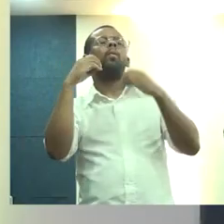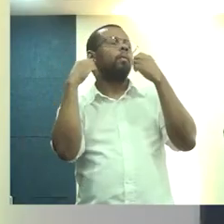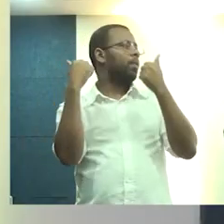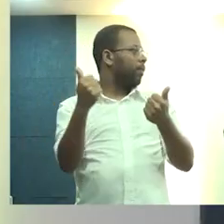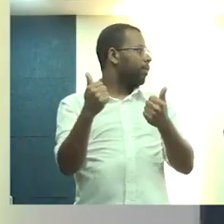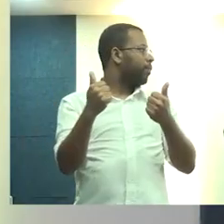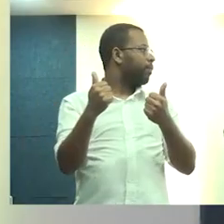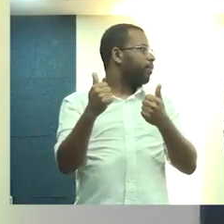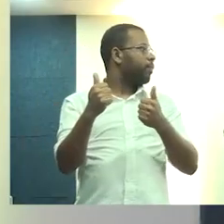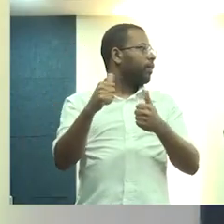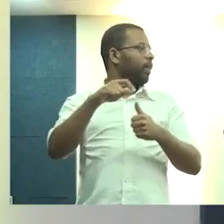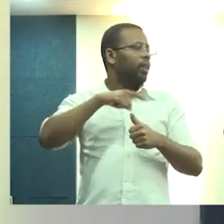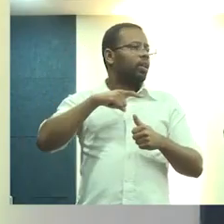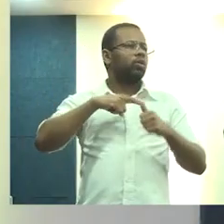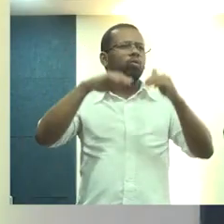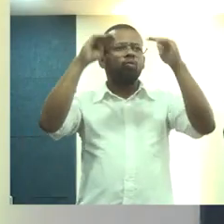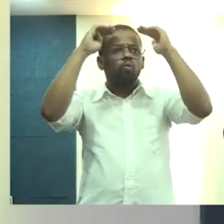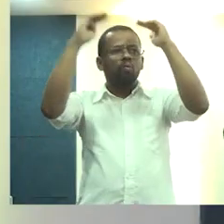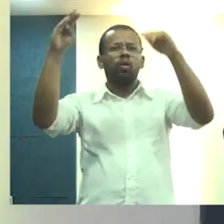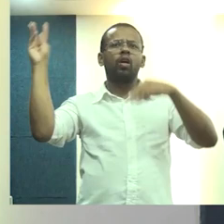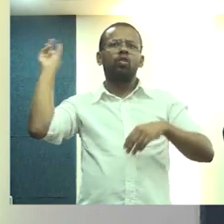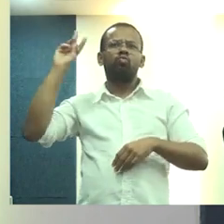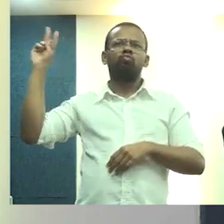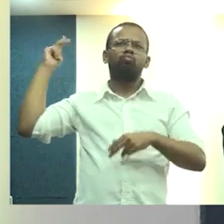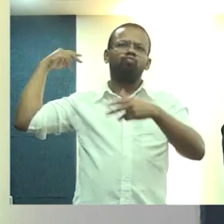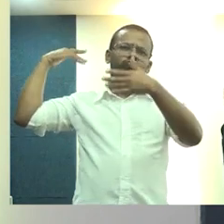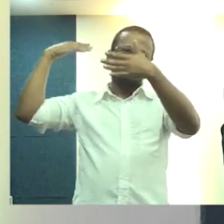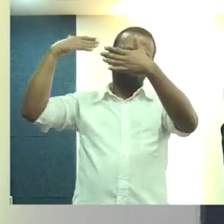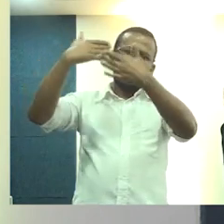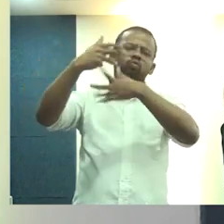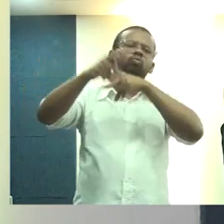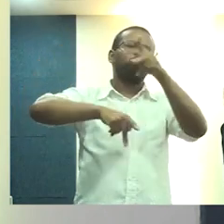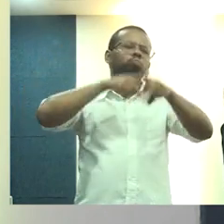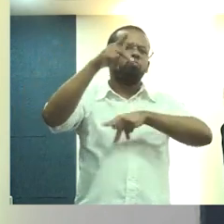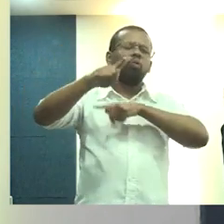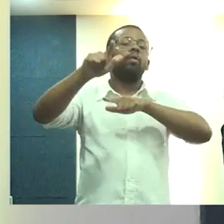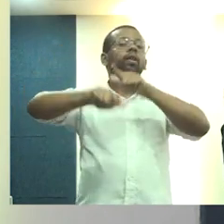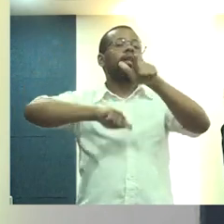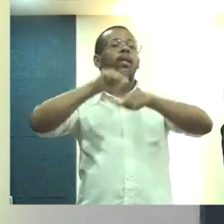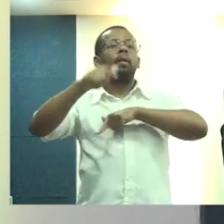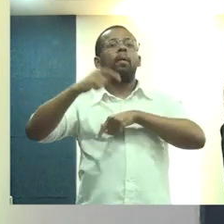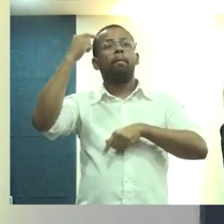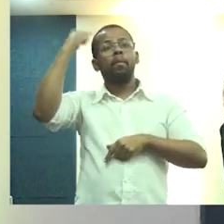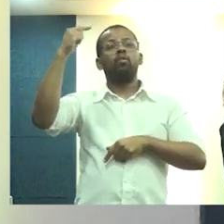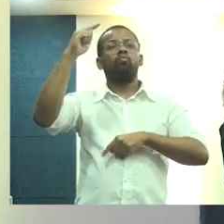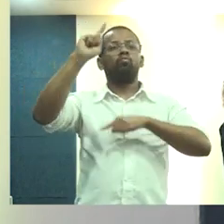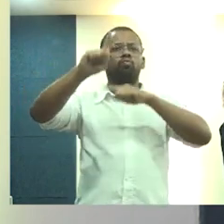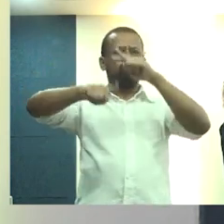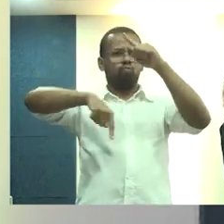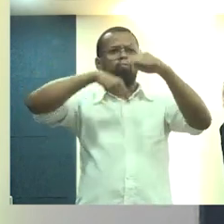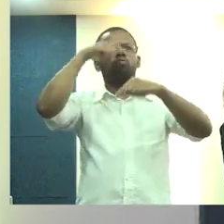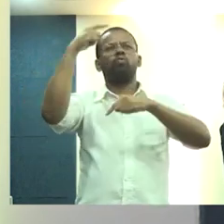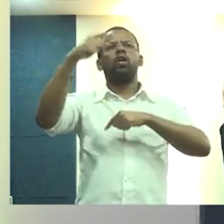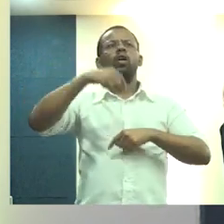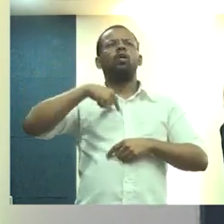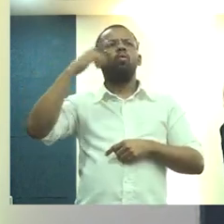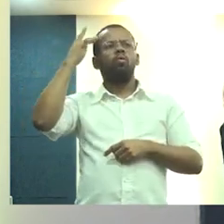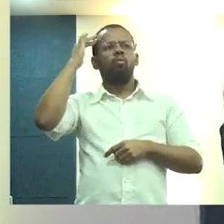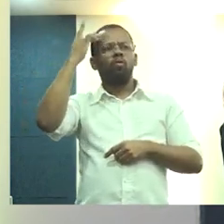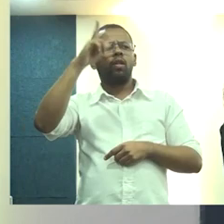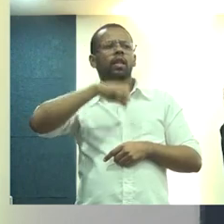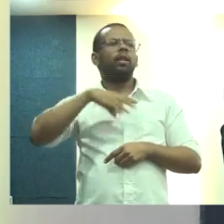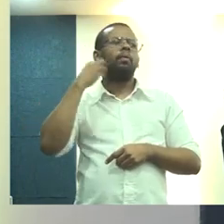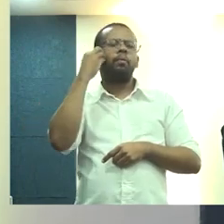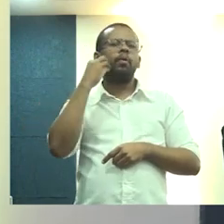Ouvindo, levando em consideração a história do povo e trabalhando, pensando mais para frente. Então, eu acho que tem uma